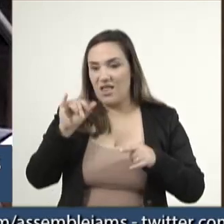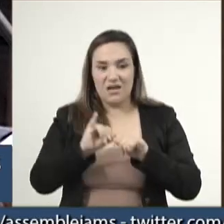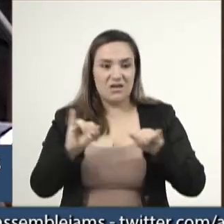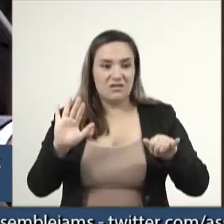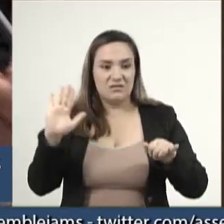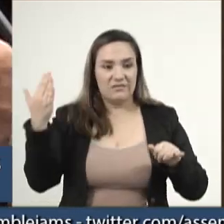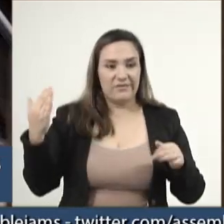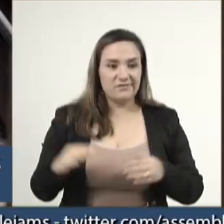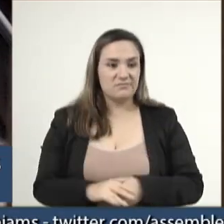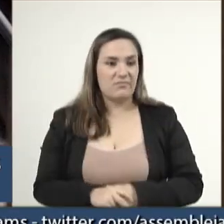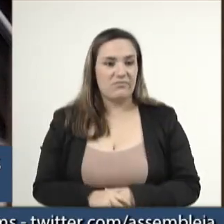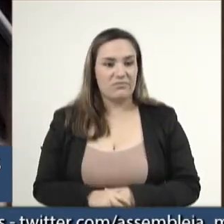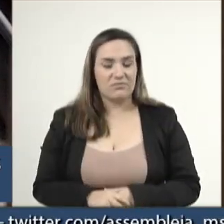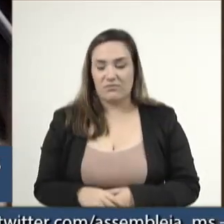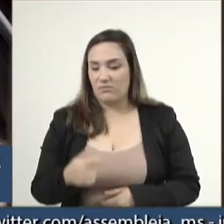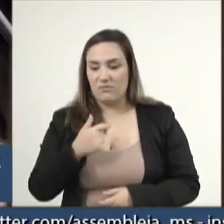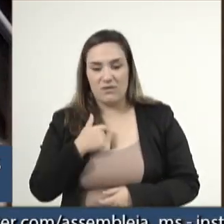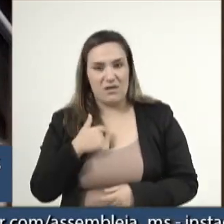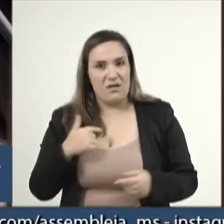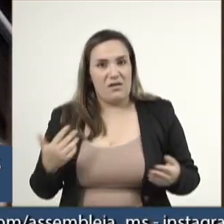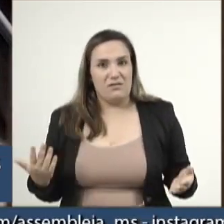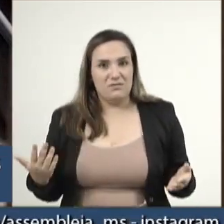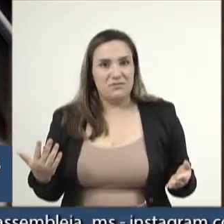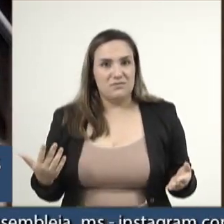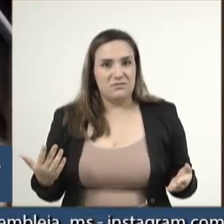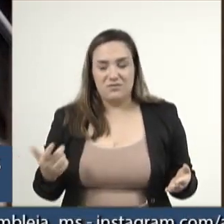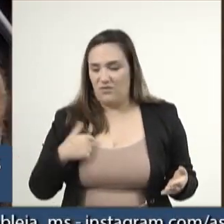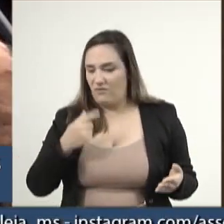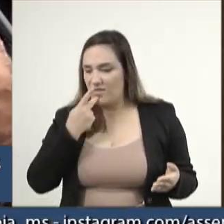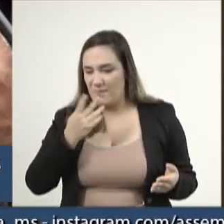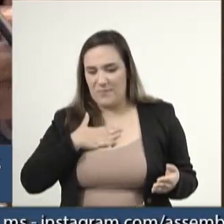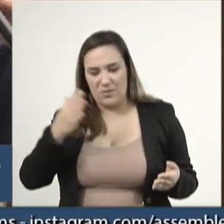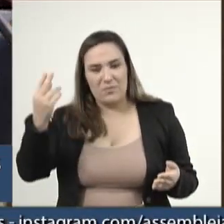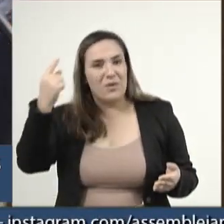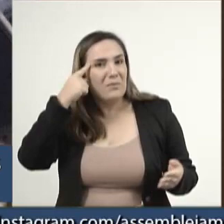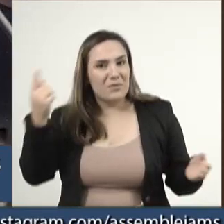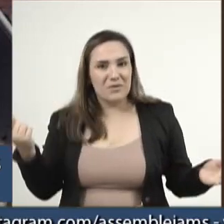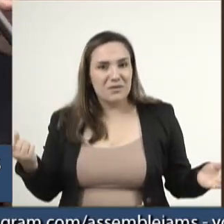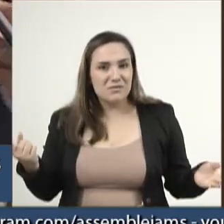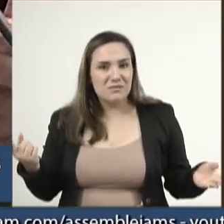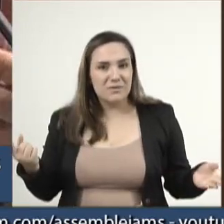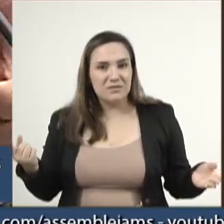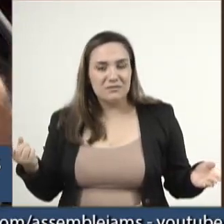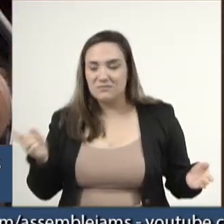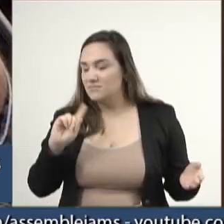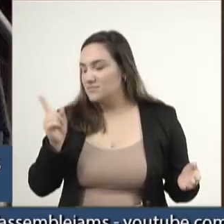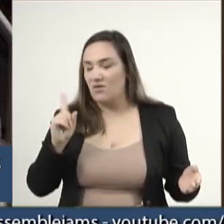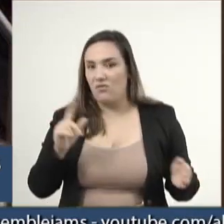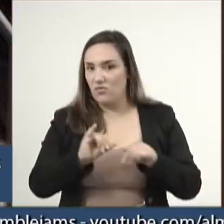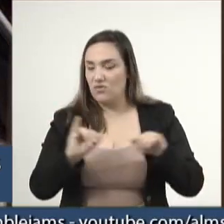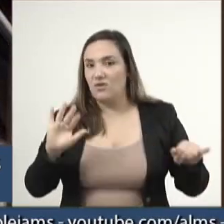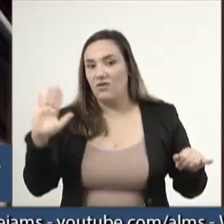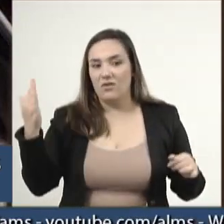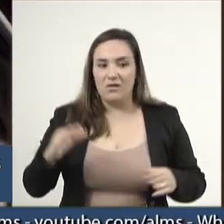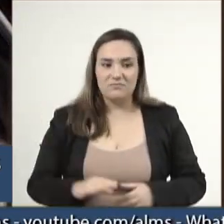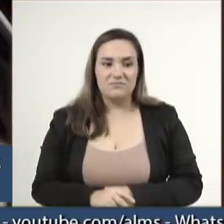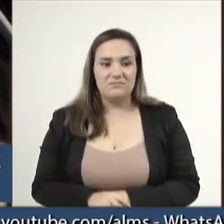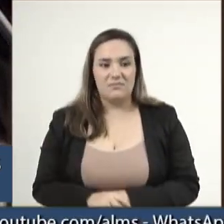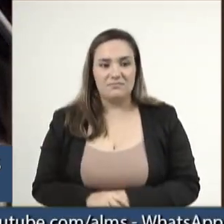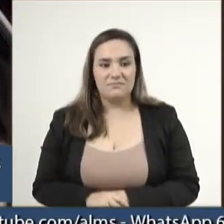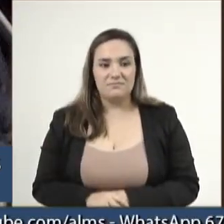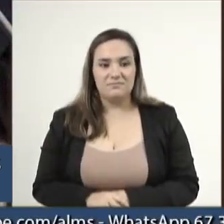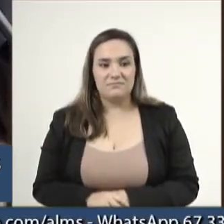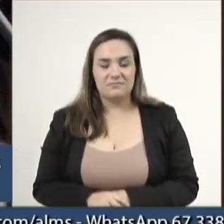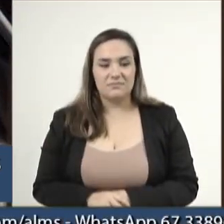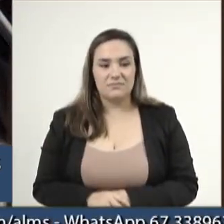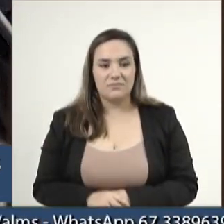news, eu estou falando o que eu penso. Eu não estou falando fake news. Agora, vê o que o coitado